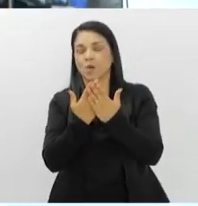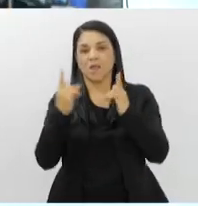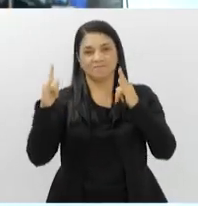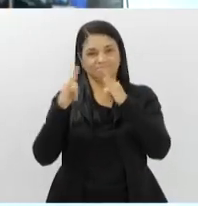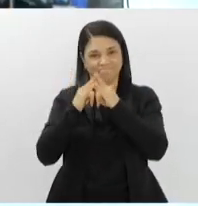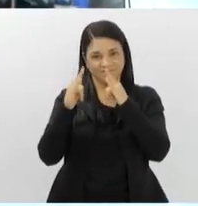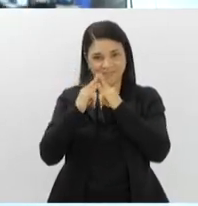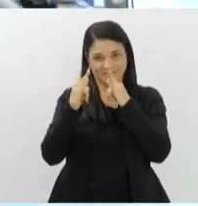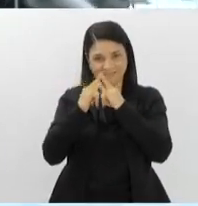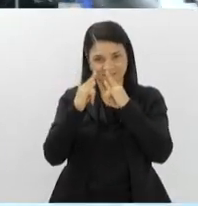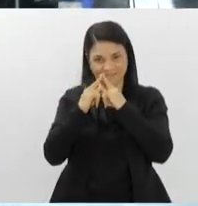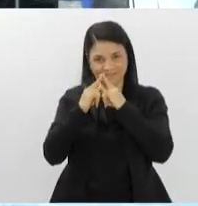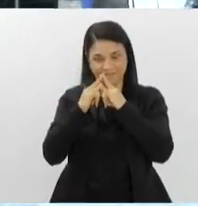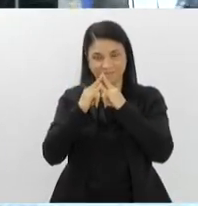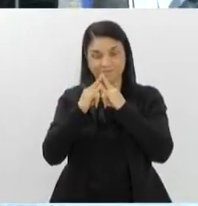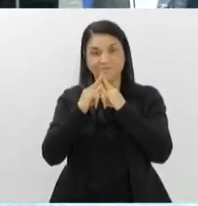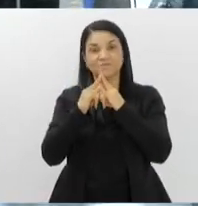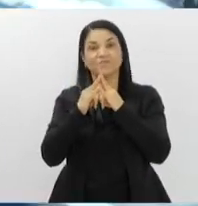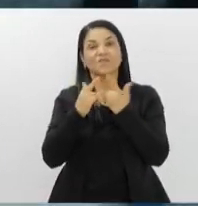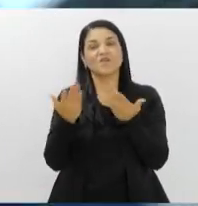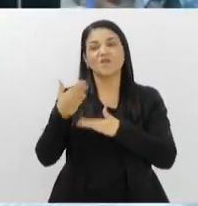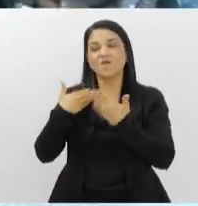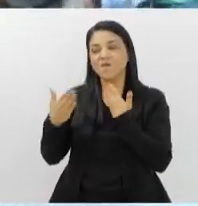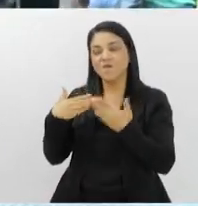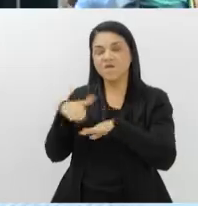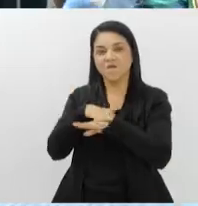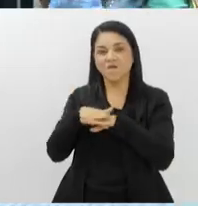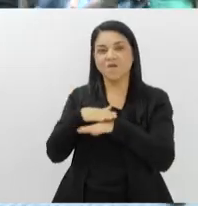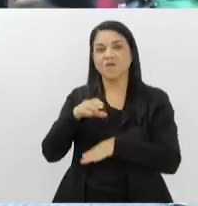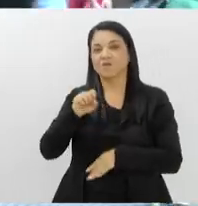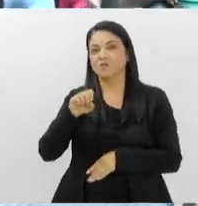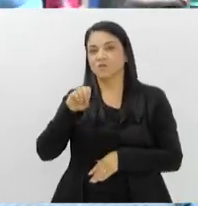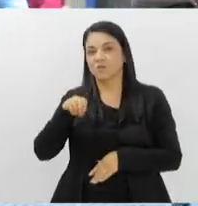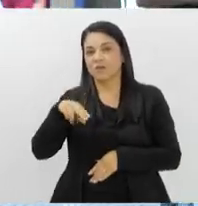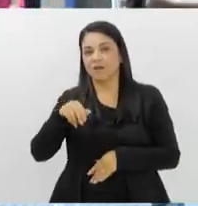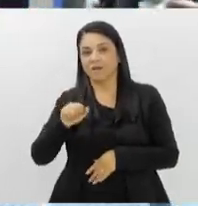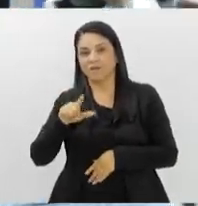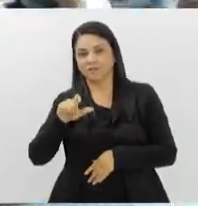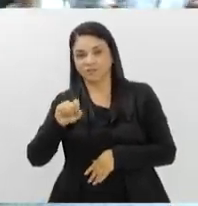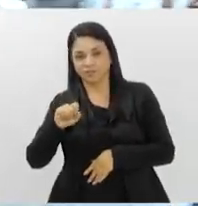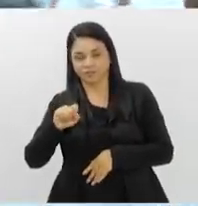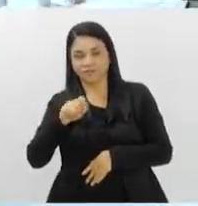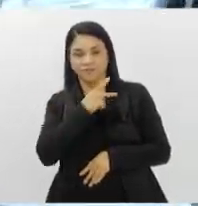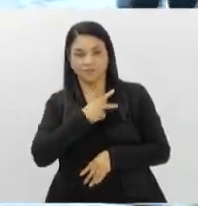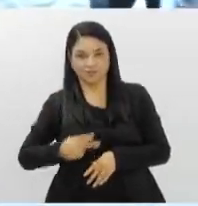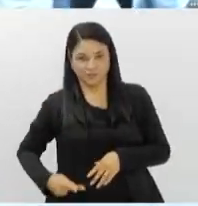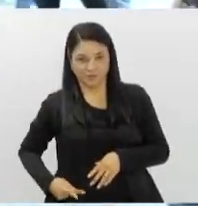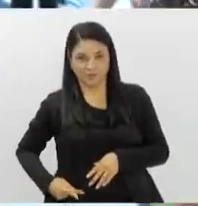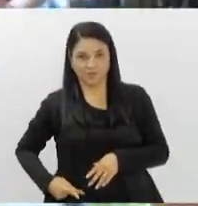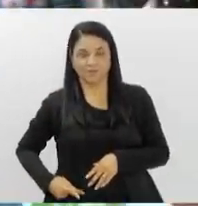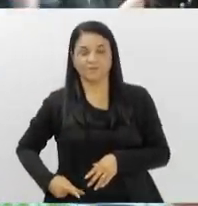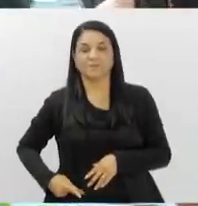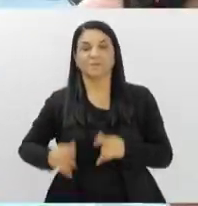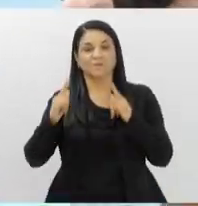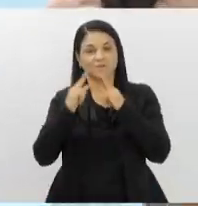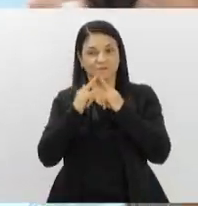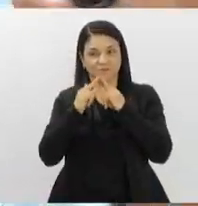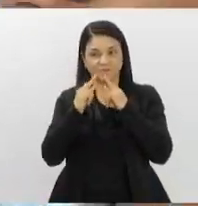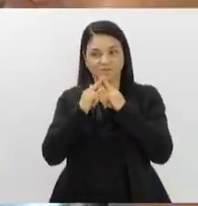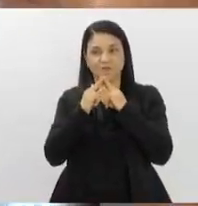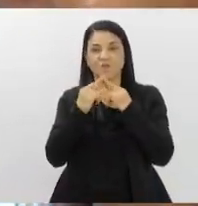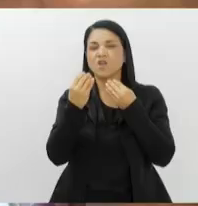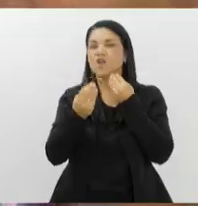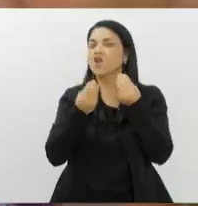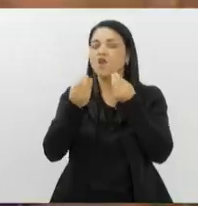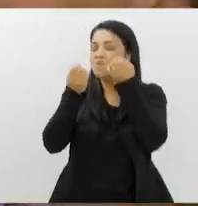de Educação de Surdos. Hoje a gente conversa com a Solange Rosa, que é diretora-geral do Instituto. Bom dia, Solange! Eu gostaria que começasse falando